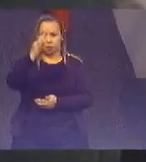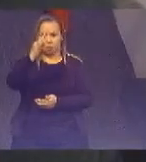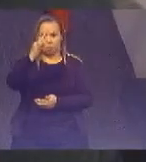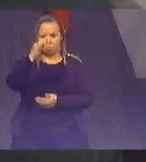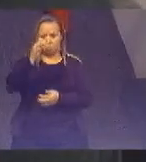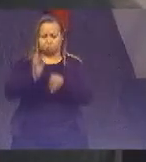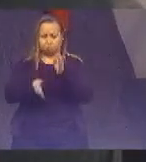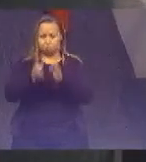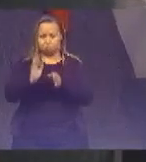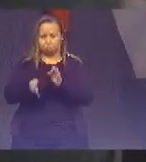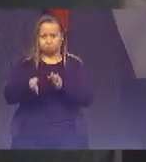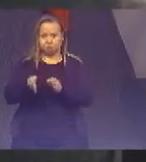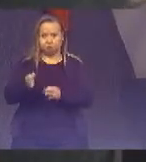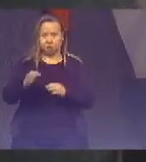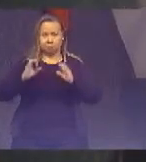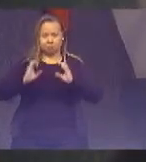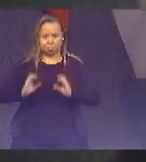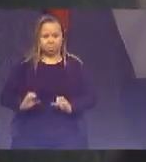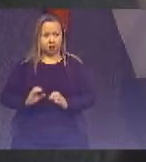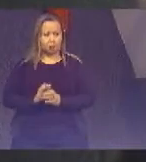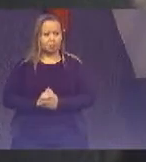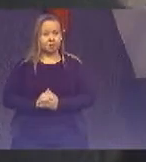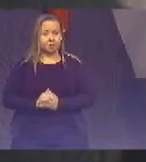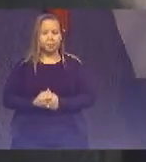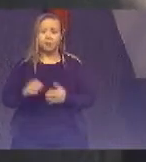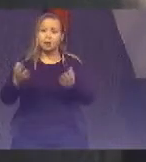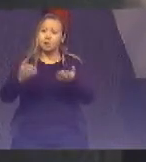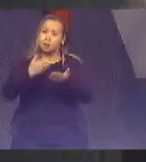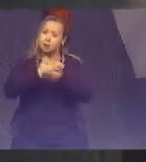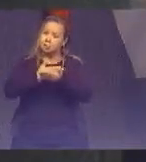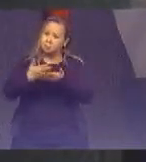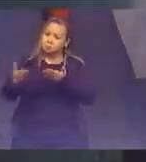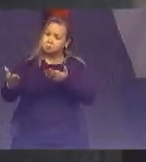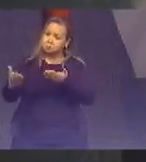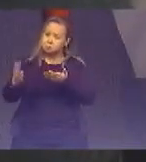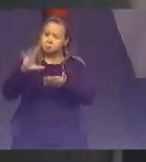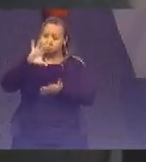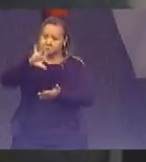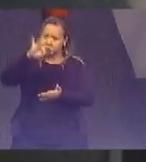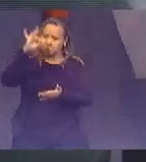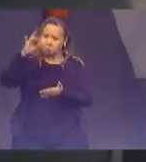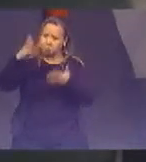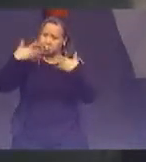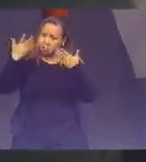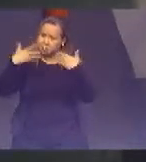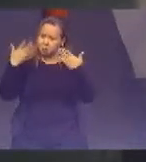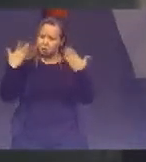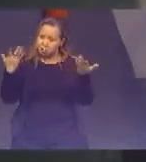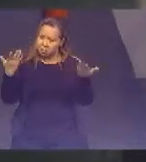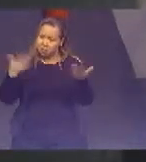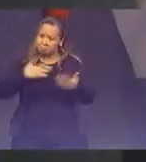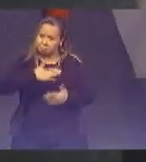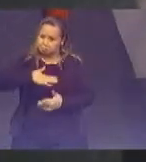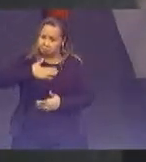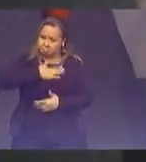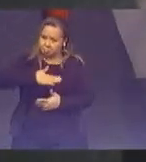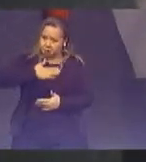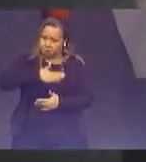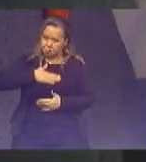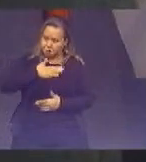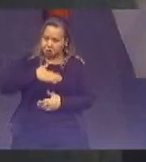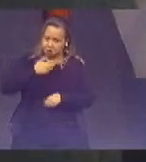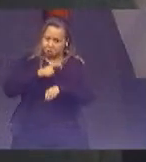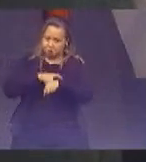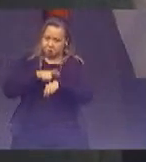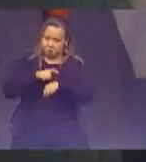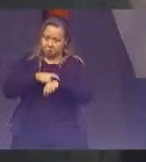quero inicialmente destacar que é uma alegria muito grande é uma satisfação quando